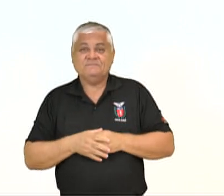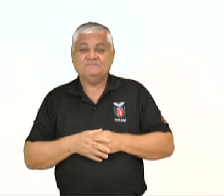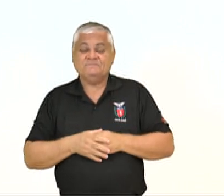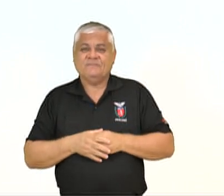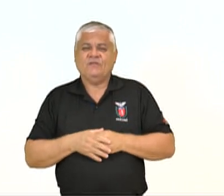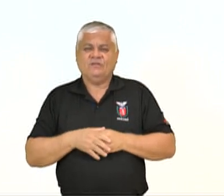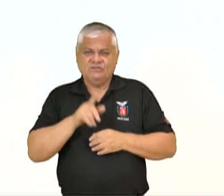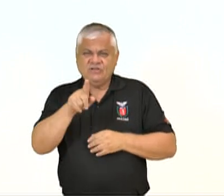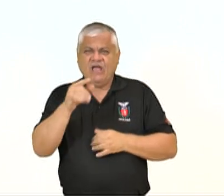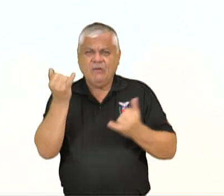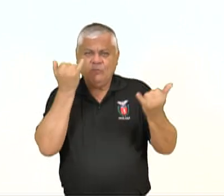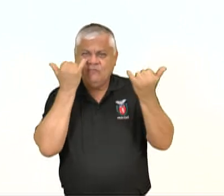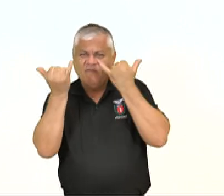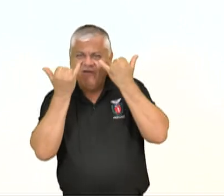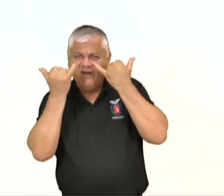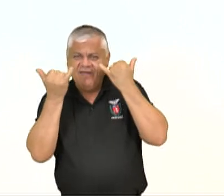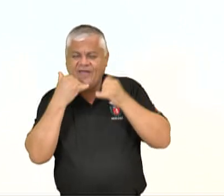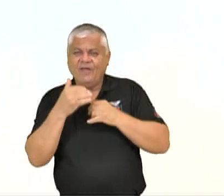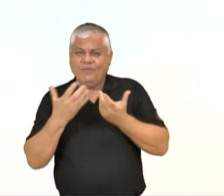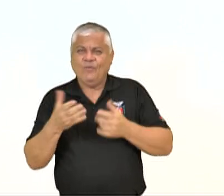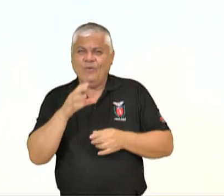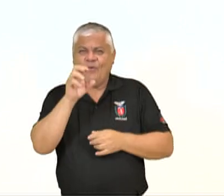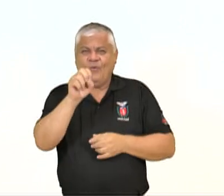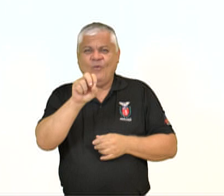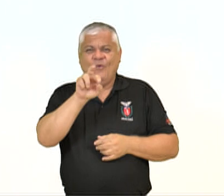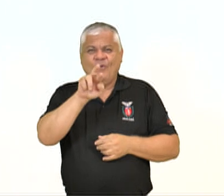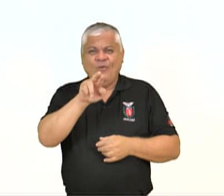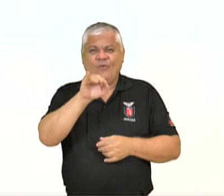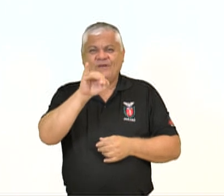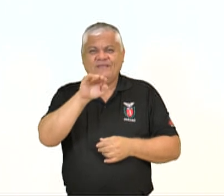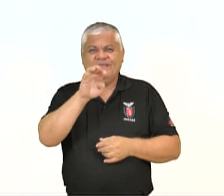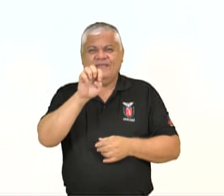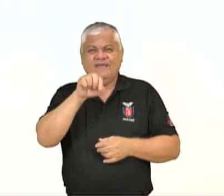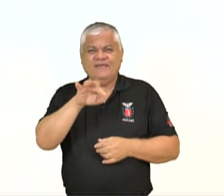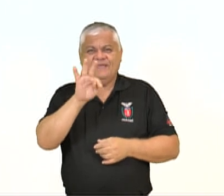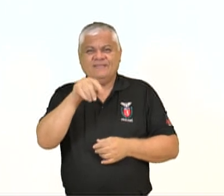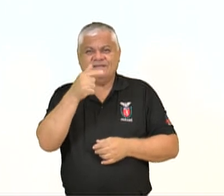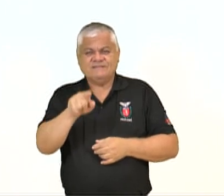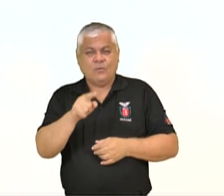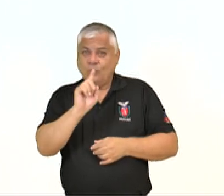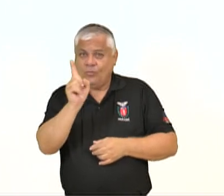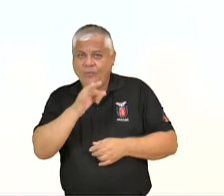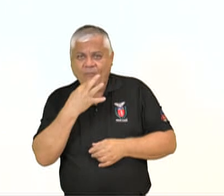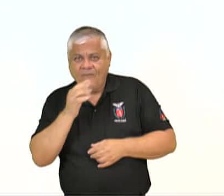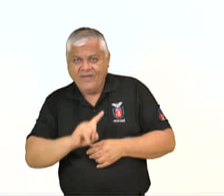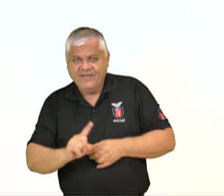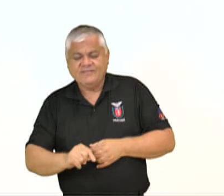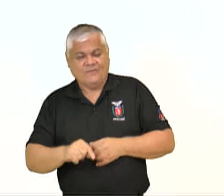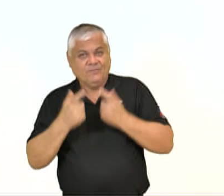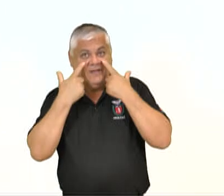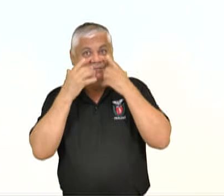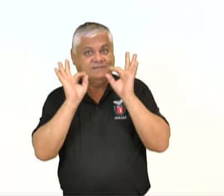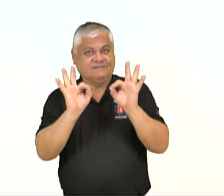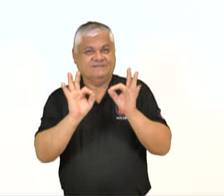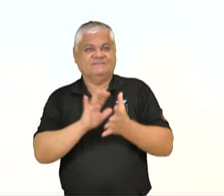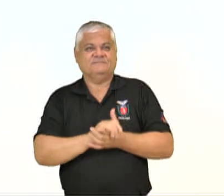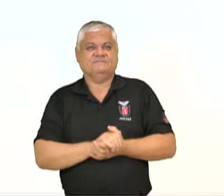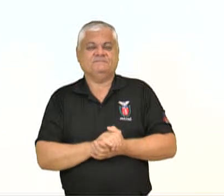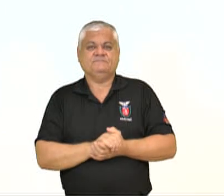Já ouviu falar sobre corrida de orientação? Se não, fica de olho aqui no nosso vídeo. Olha só,